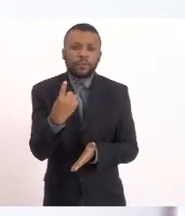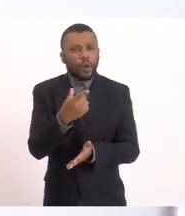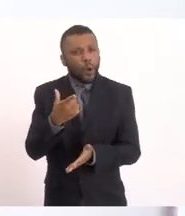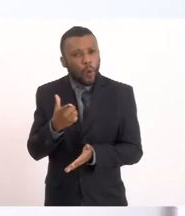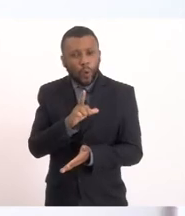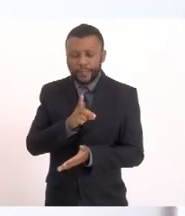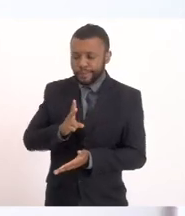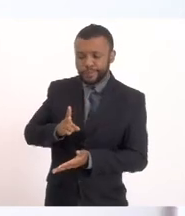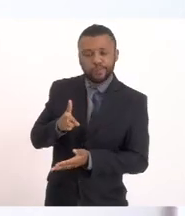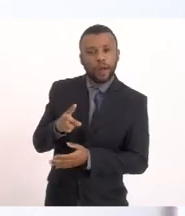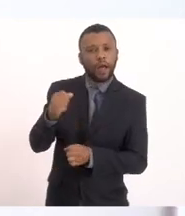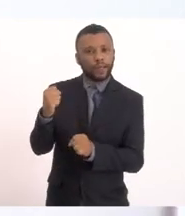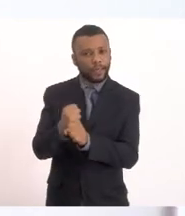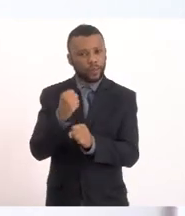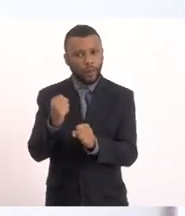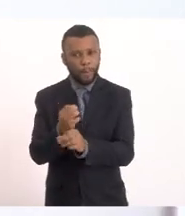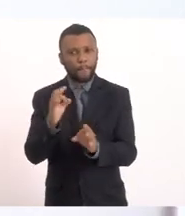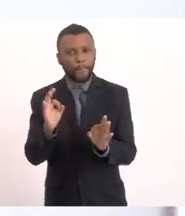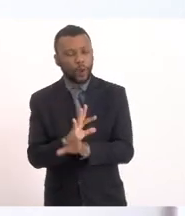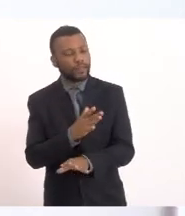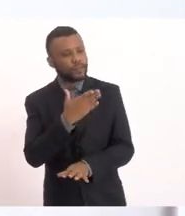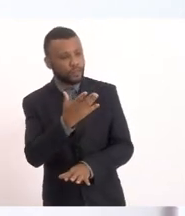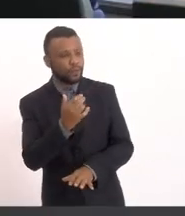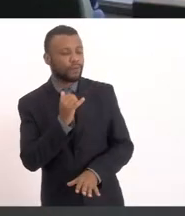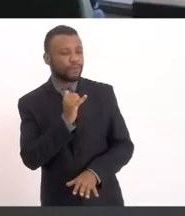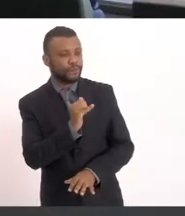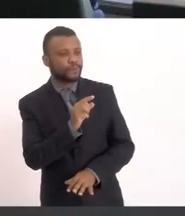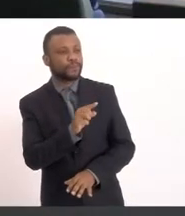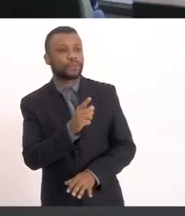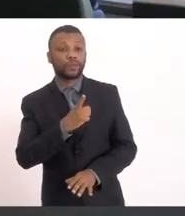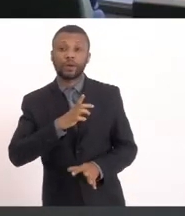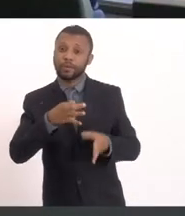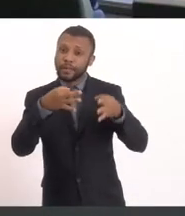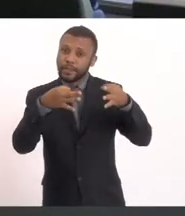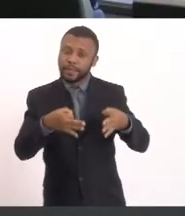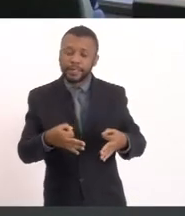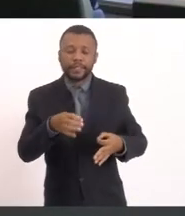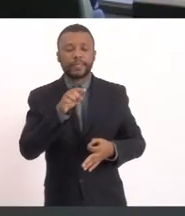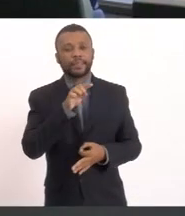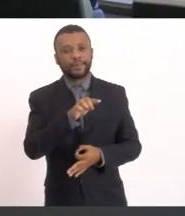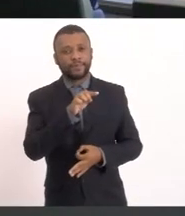obras definitivas Ali na região Você Eu tenho certeza Que você não